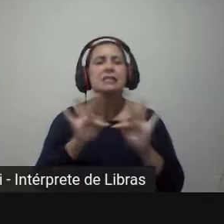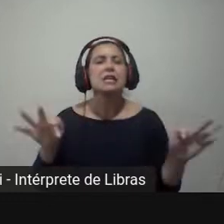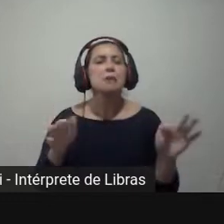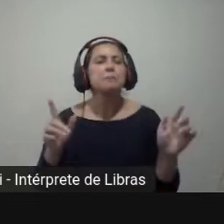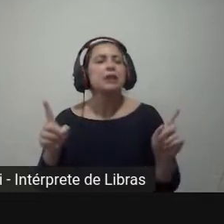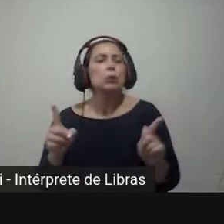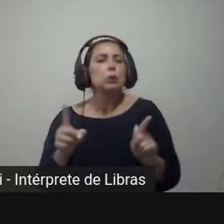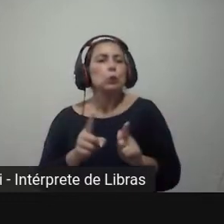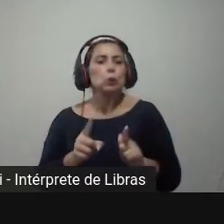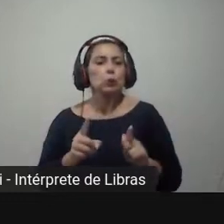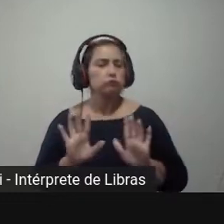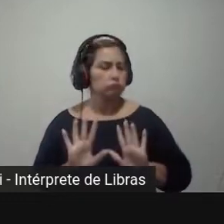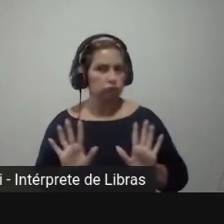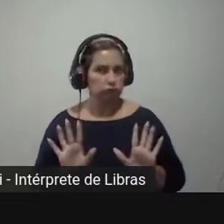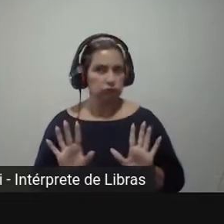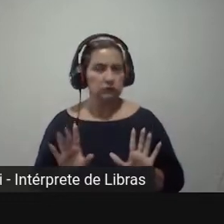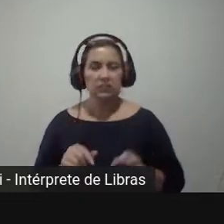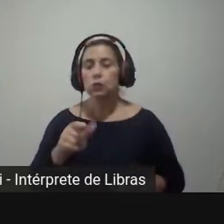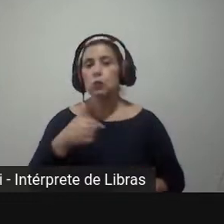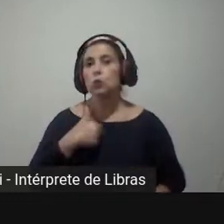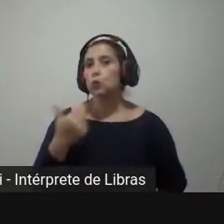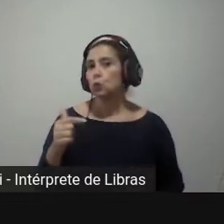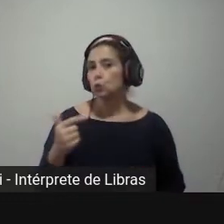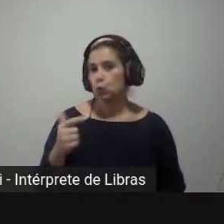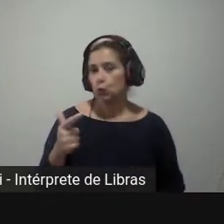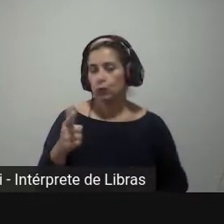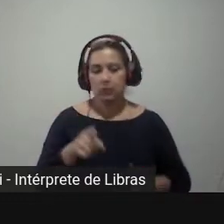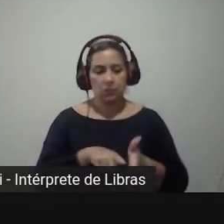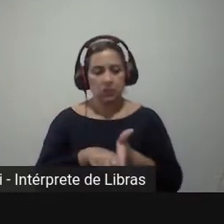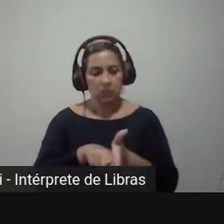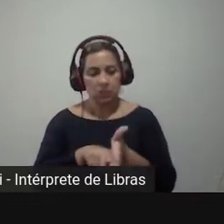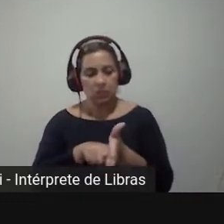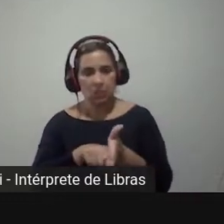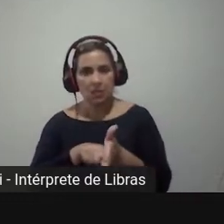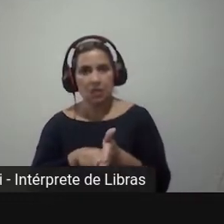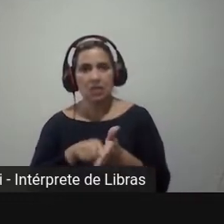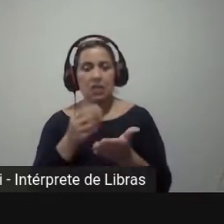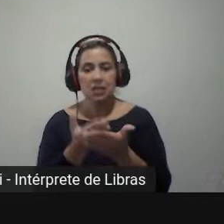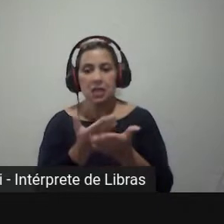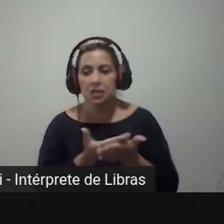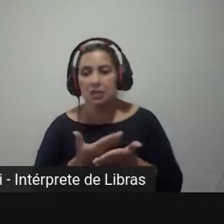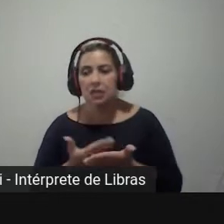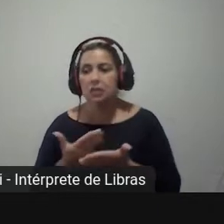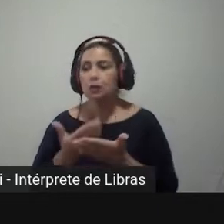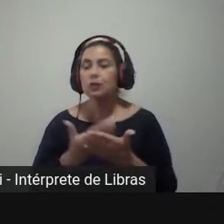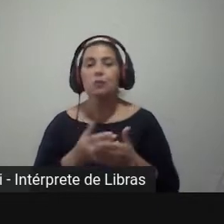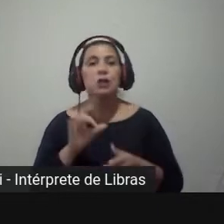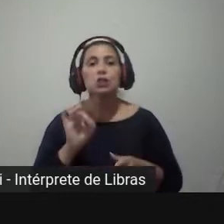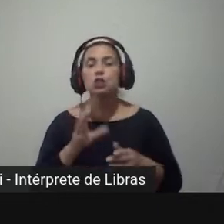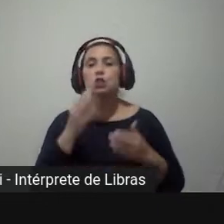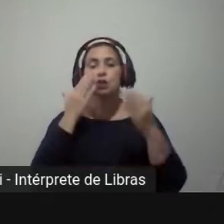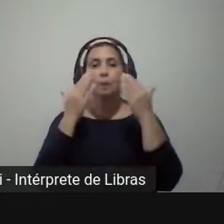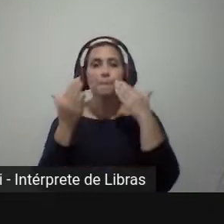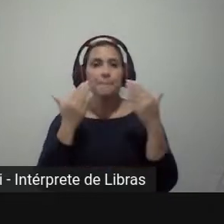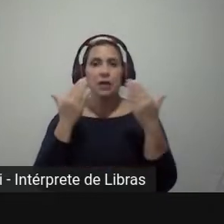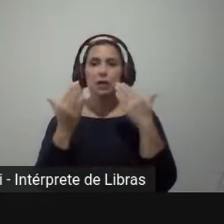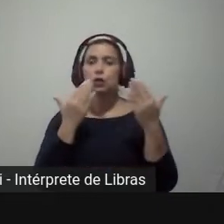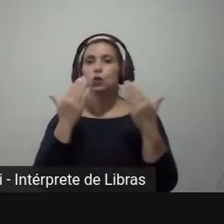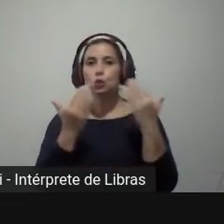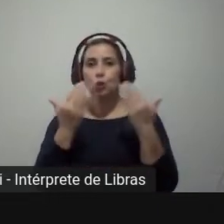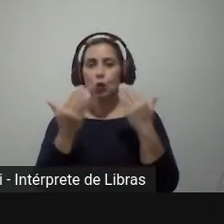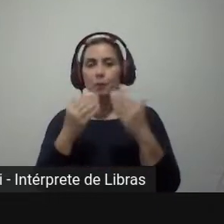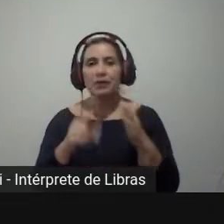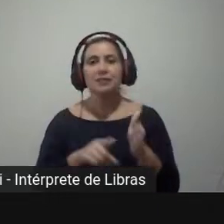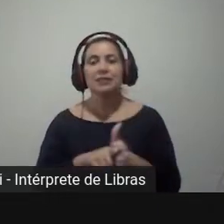assim. Você não tinha análises estatísticas muito complexas, eram apenas análises comparativas de algumas estatísticas